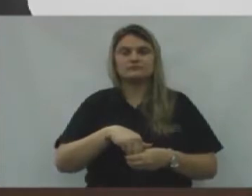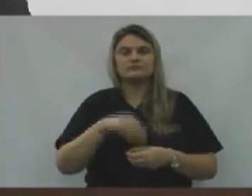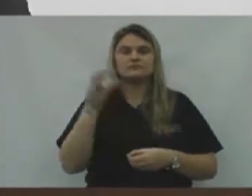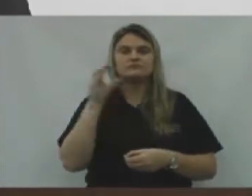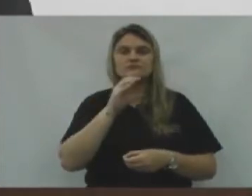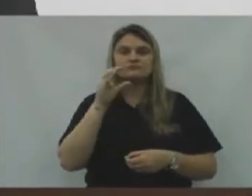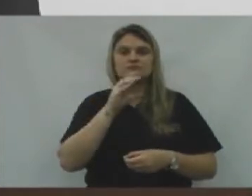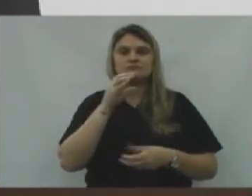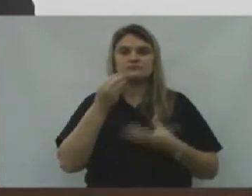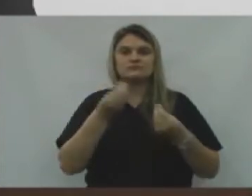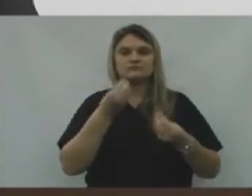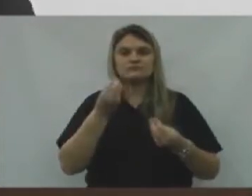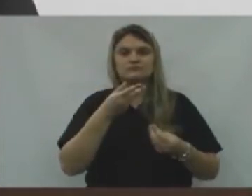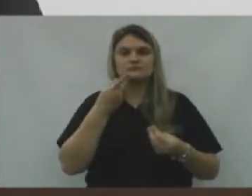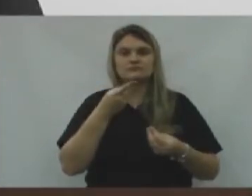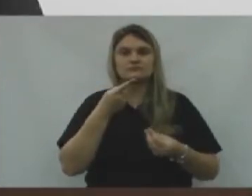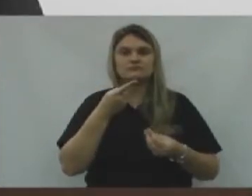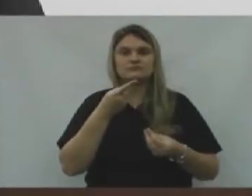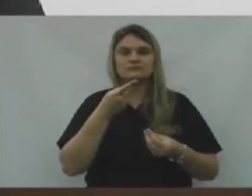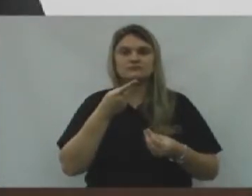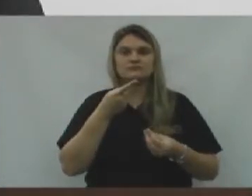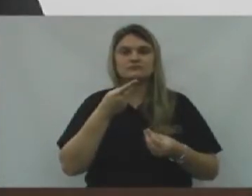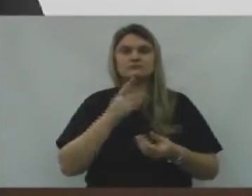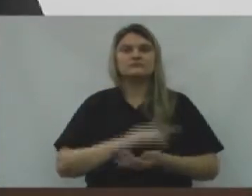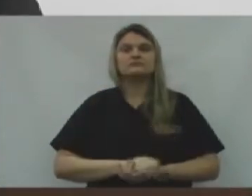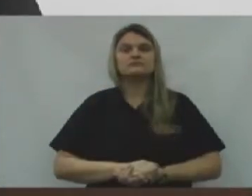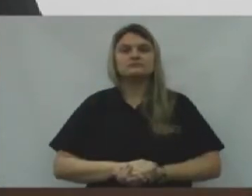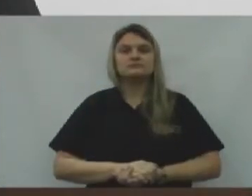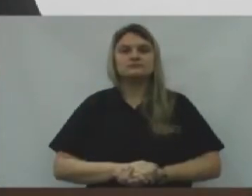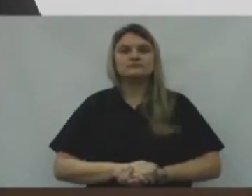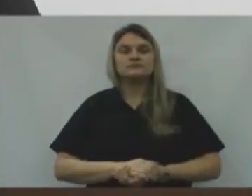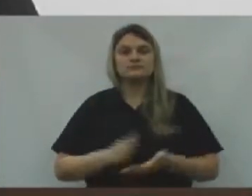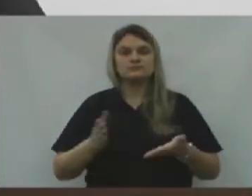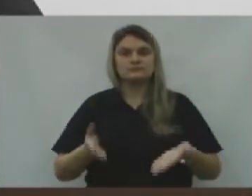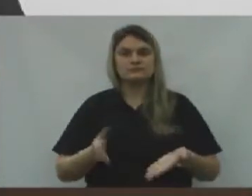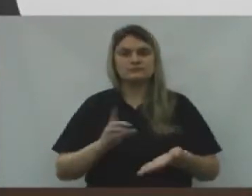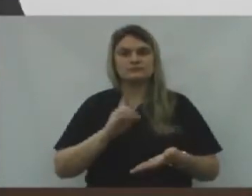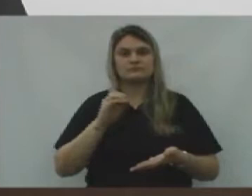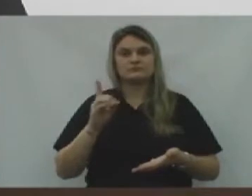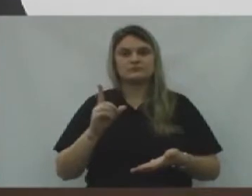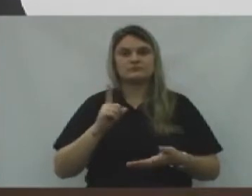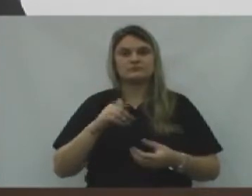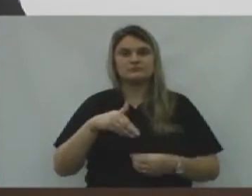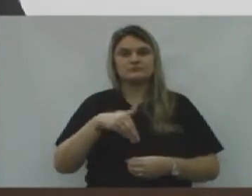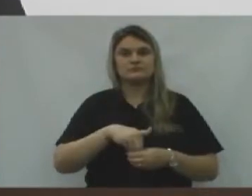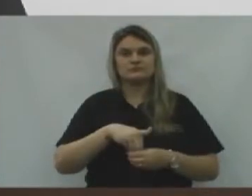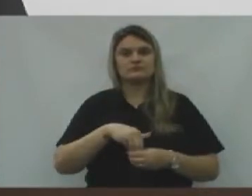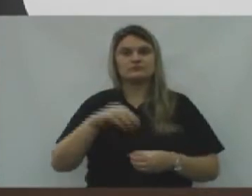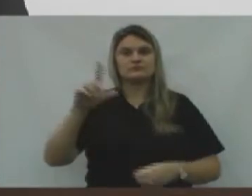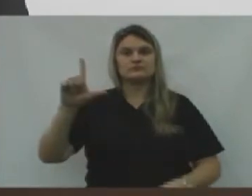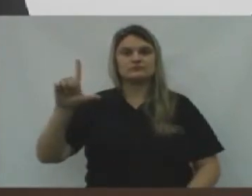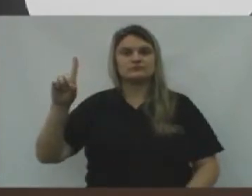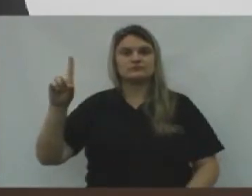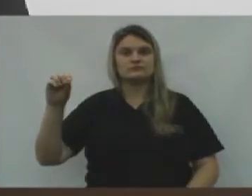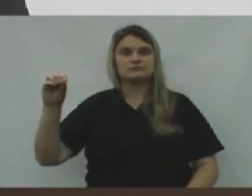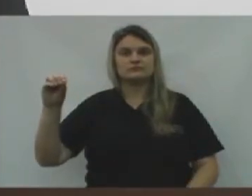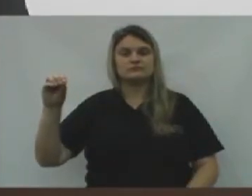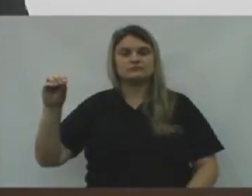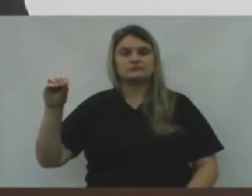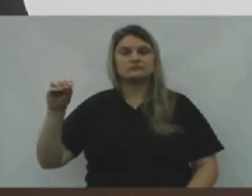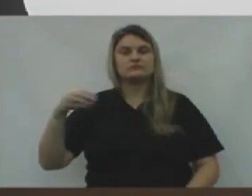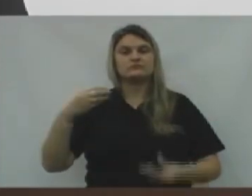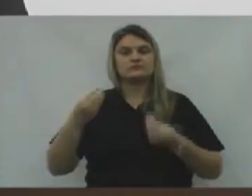Rápida, Como eu falei. É que no dia de hoje Nós estamos votando A LDO E